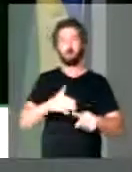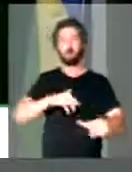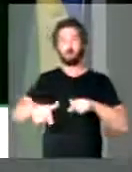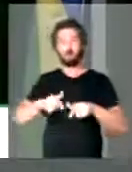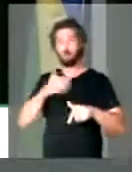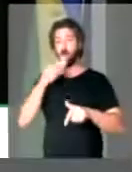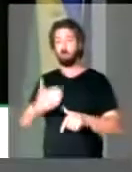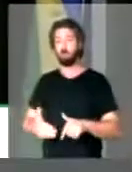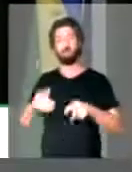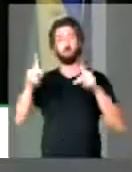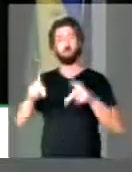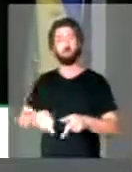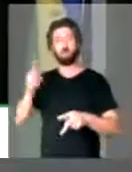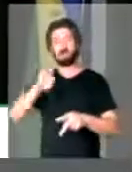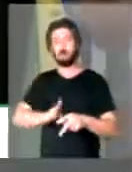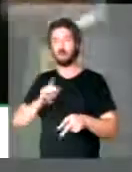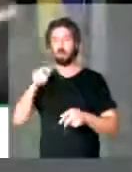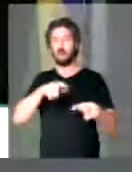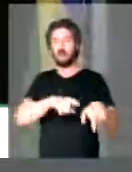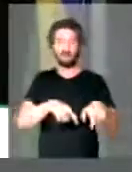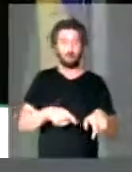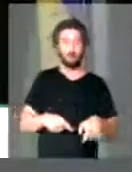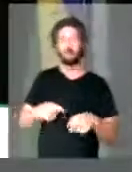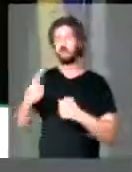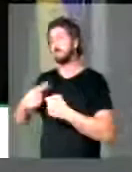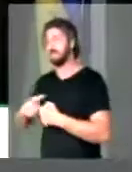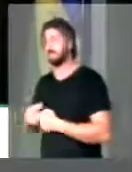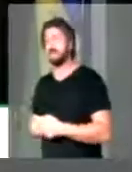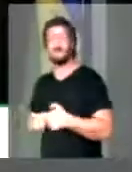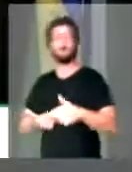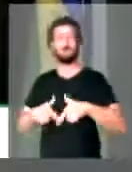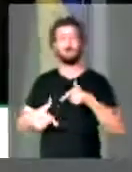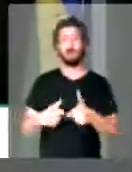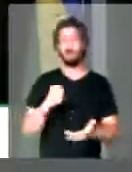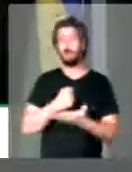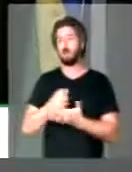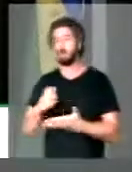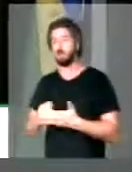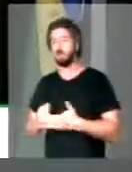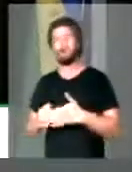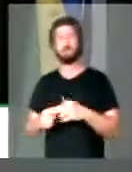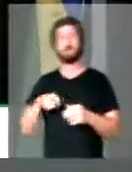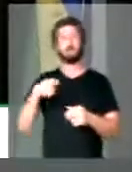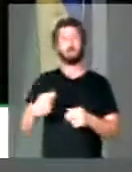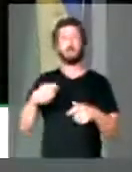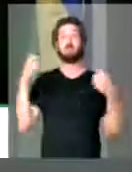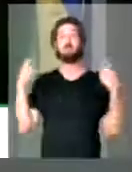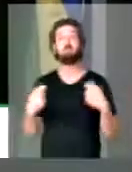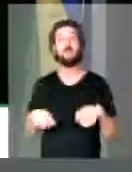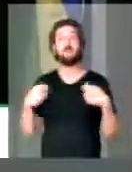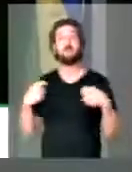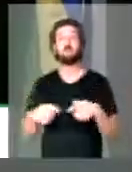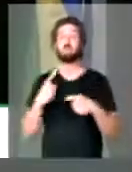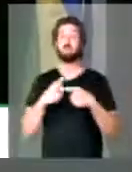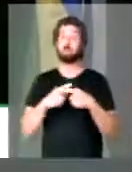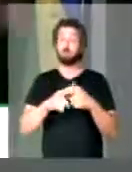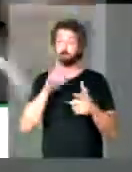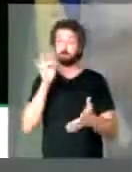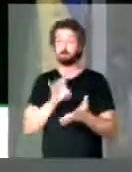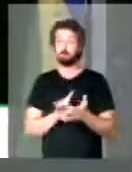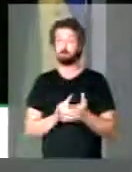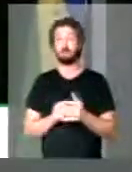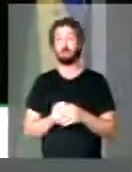brasileiro, do agricultor, do assalariado, do empregado, ao lado de quem precisa. Afinal de contas,